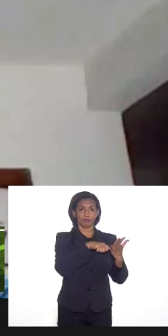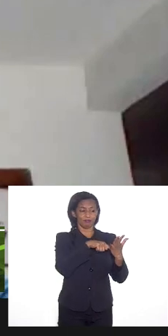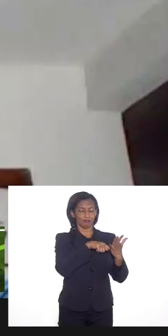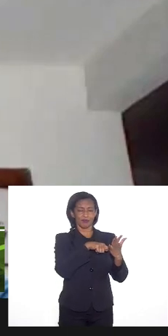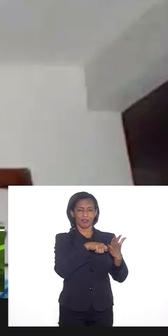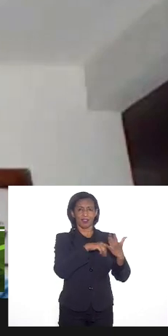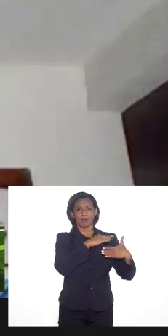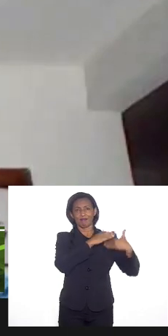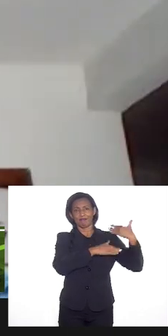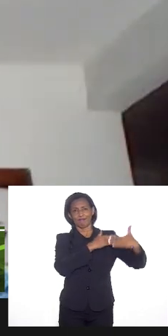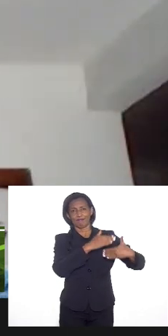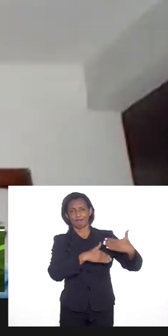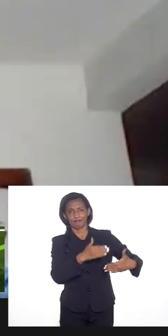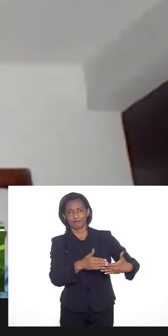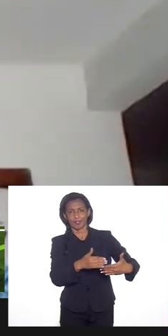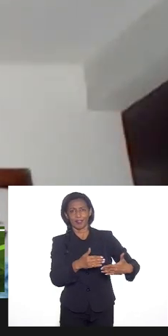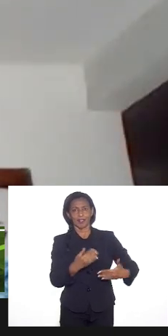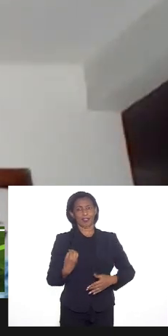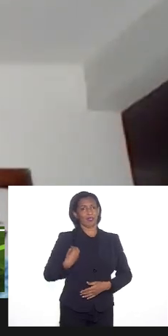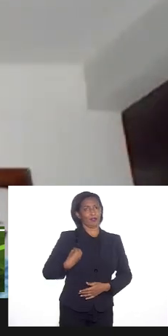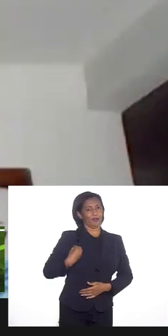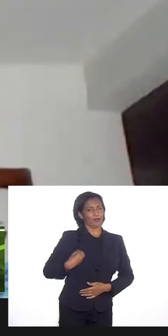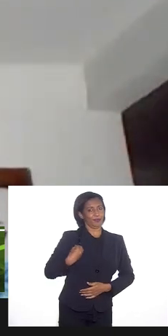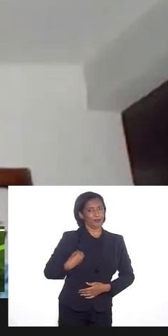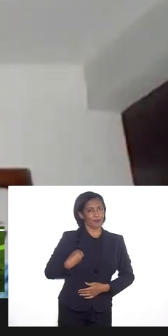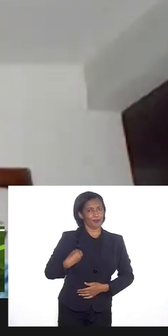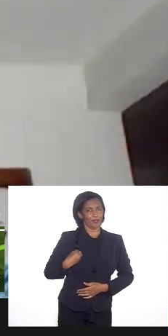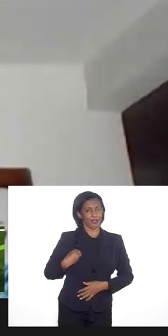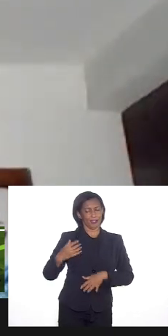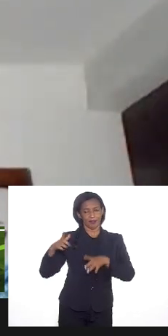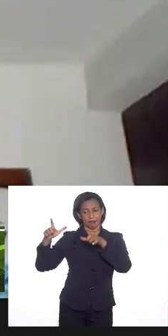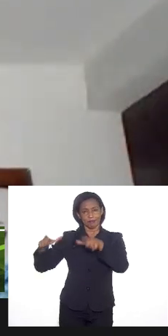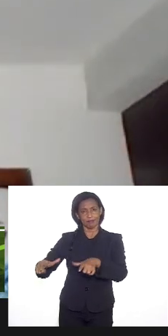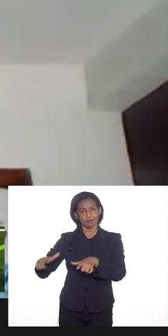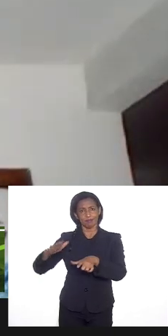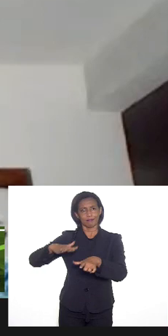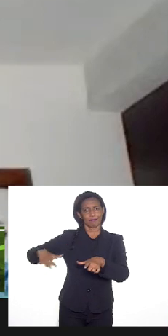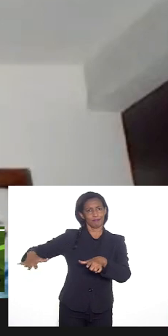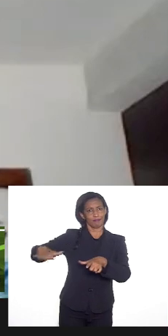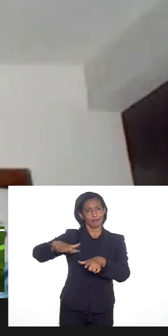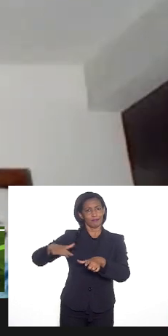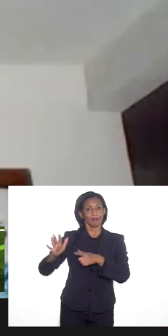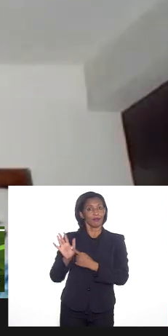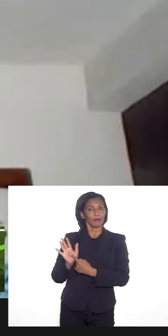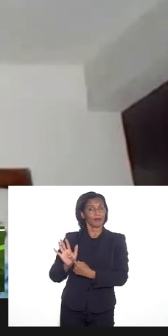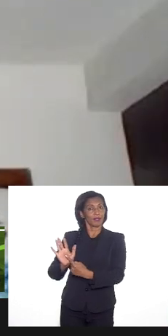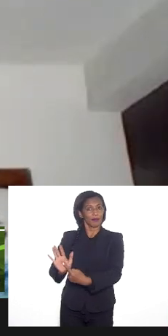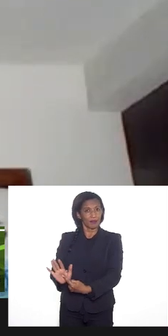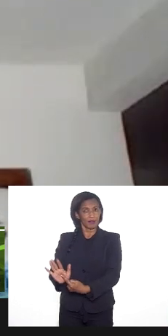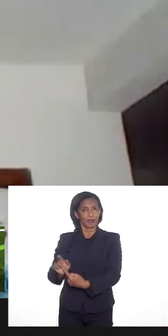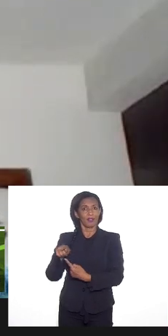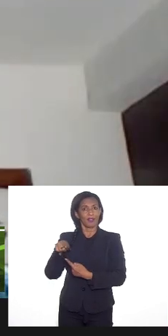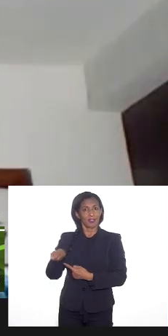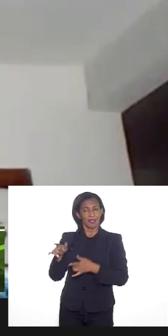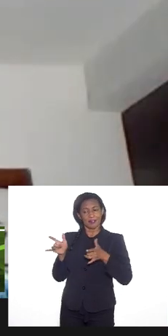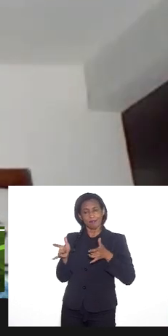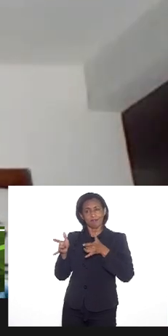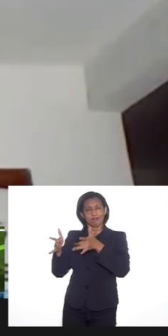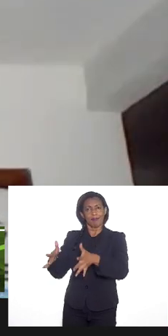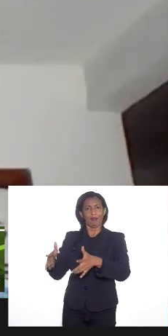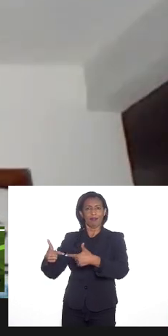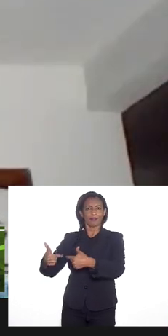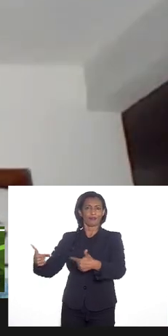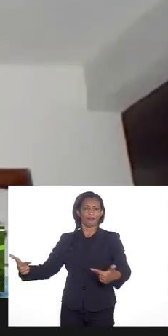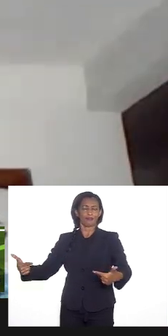contemporaneidade, nos cotidianos, nos territórios que refletem esses jogados à própria